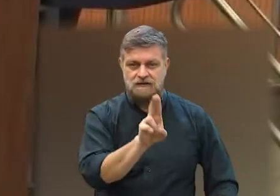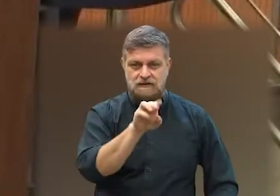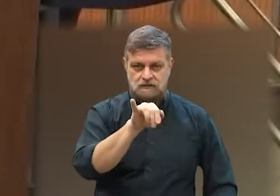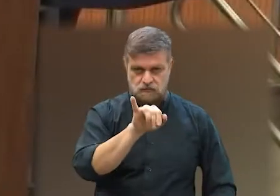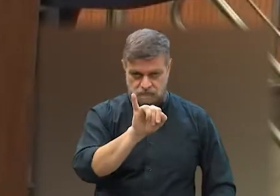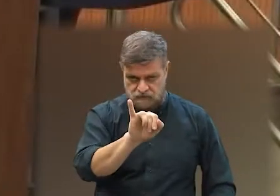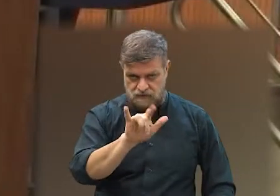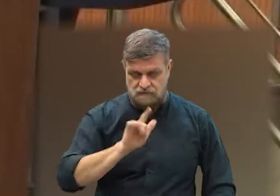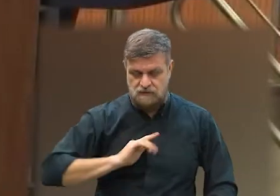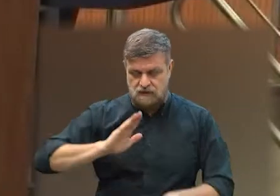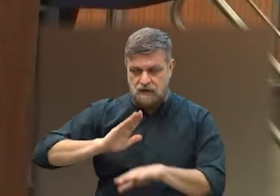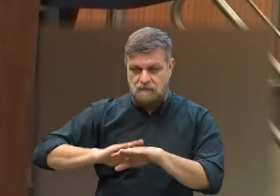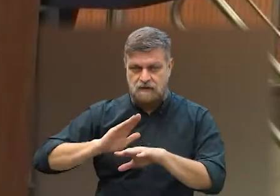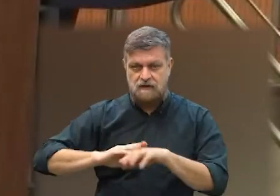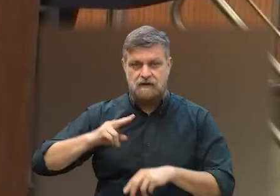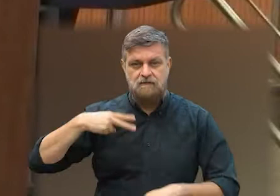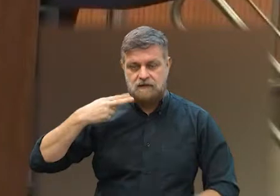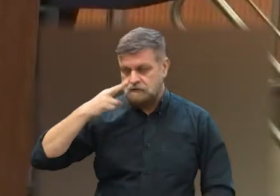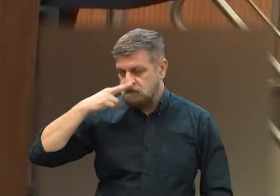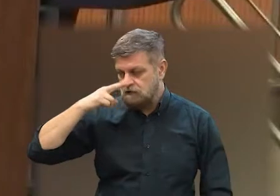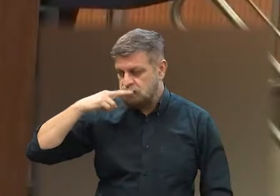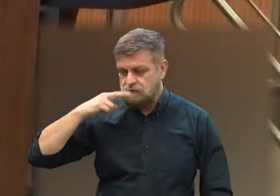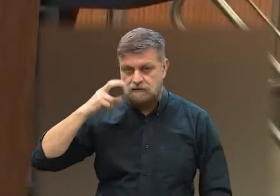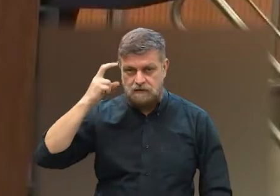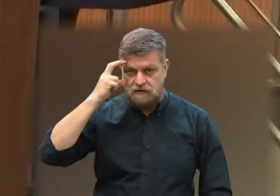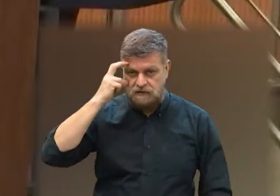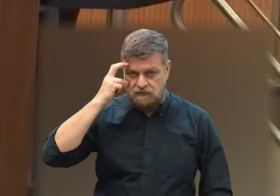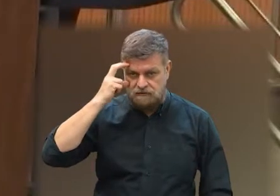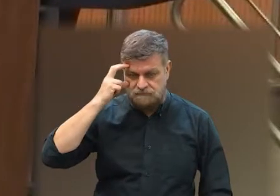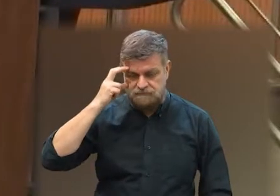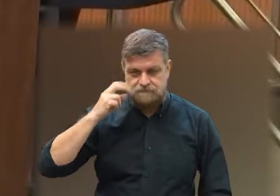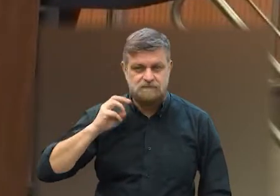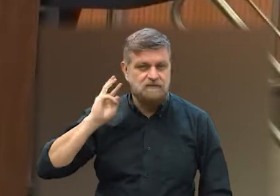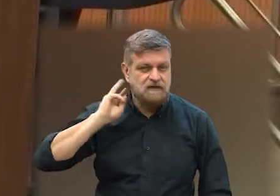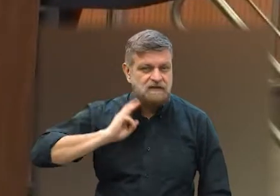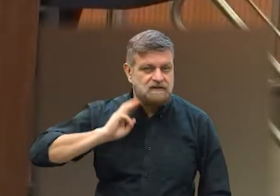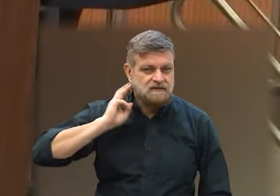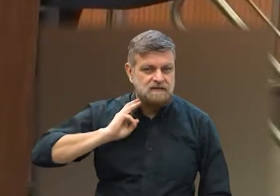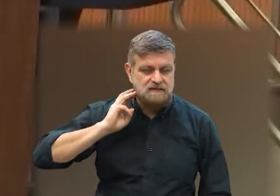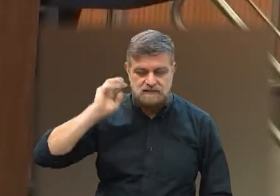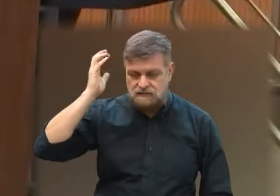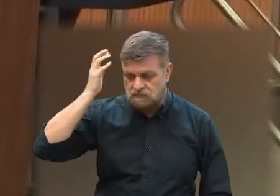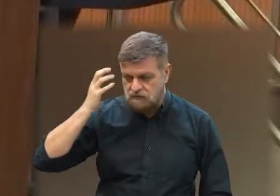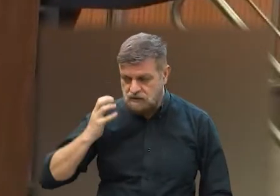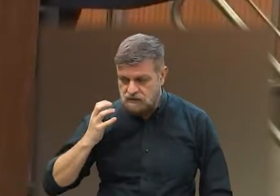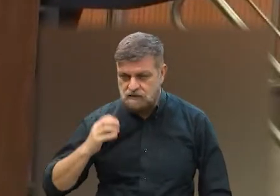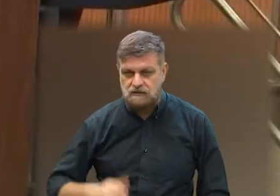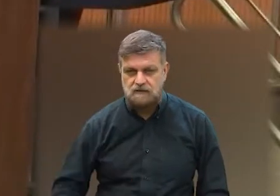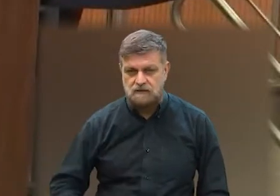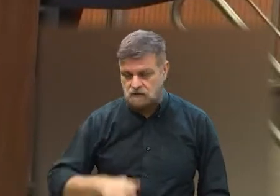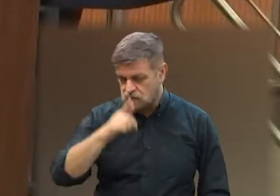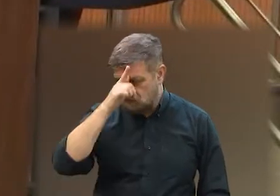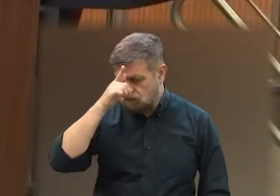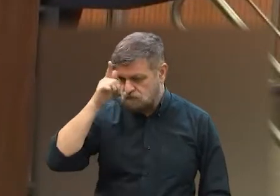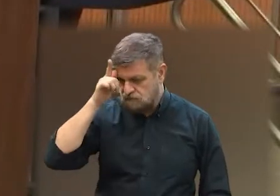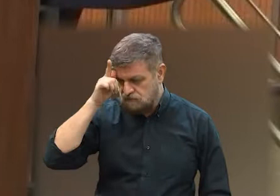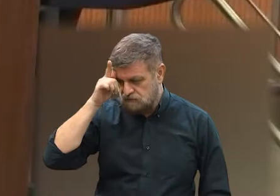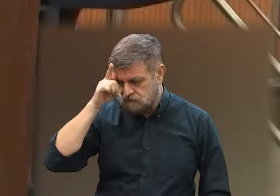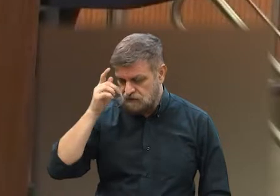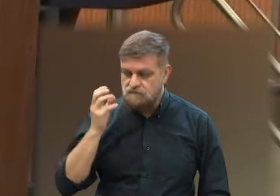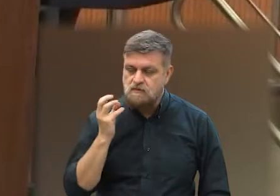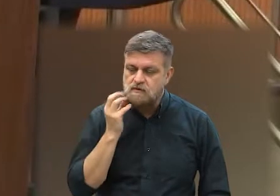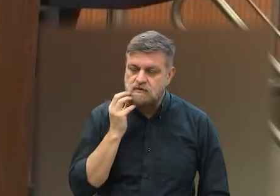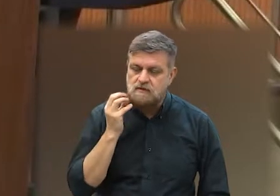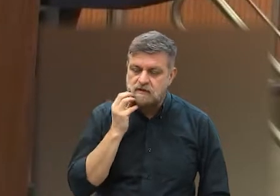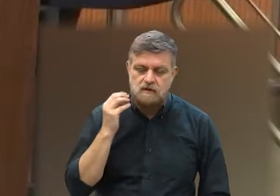iniciativa dos vereadores Arnaldo Salvetti, Carlinhos Camelô, Cecílio Santos, Guida Calisto, Gustavo Peta, Igor